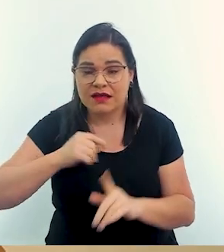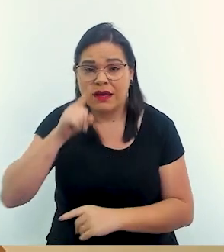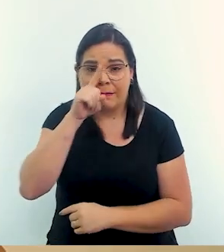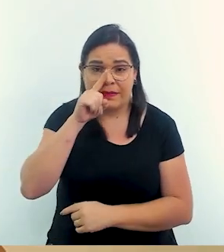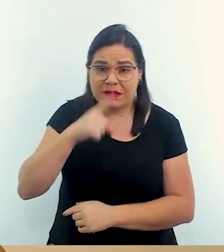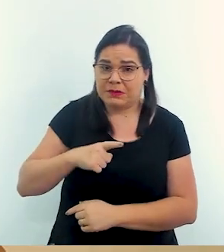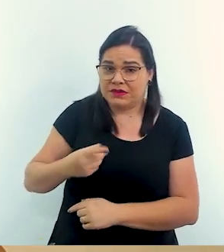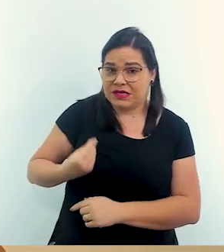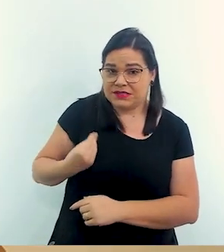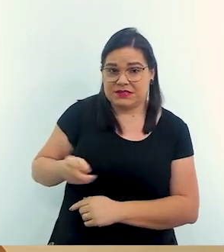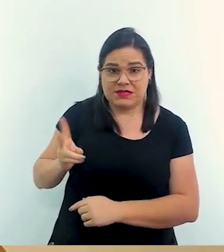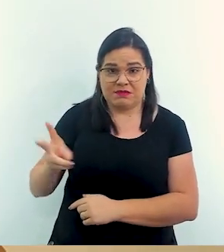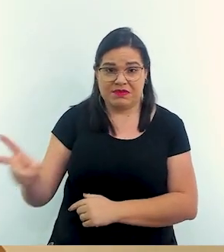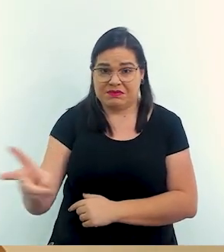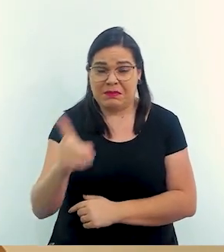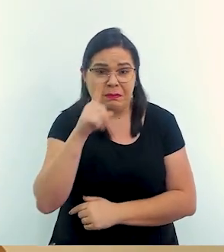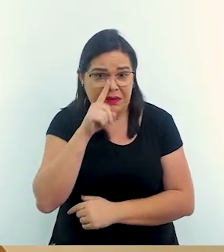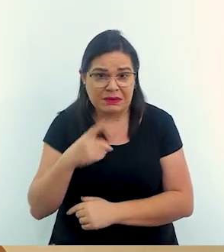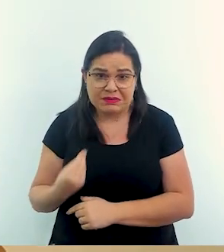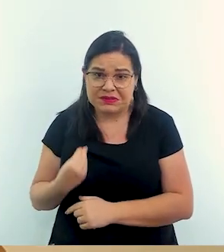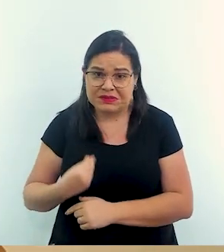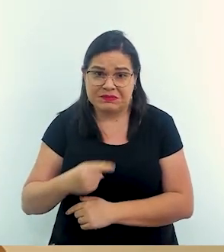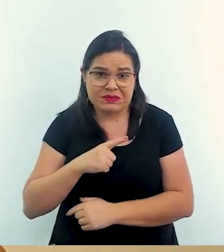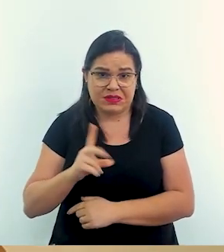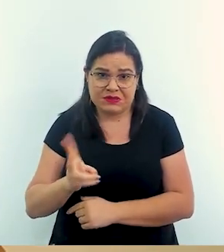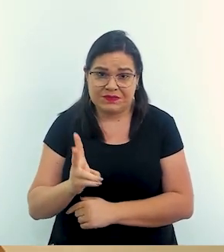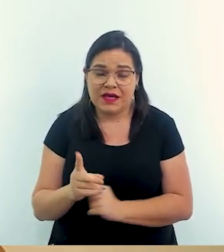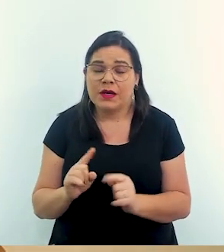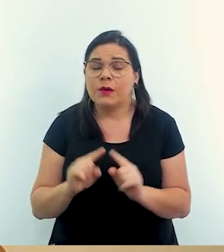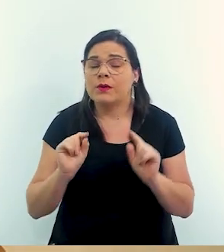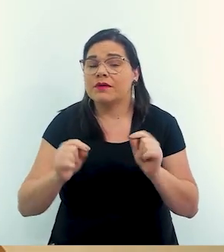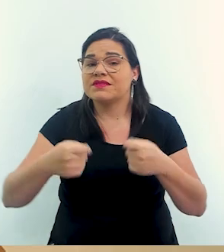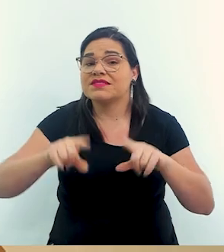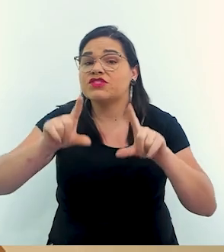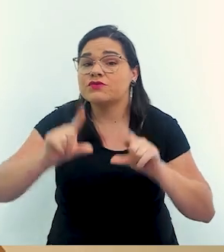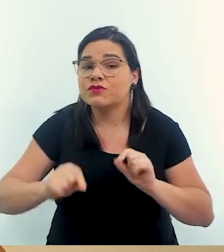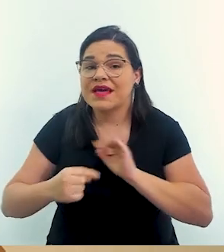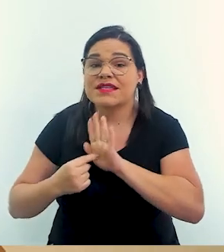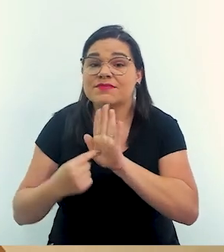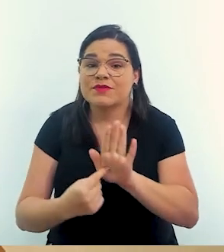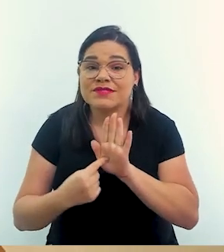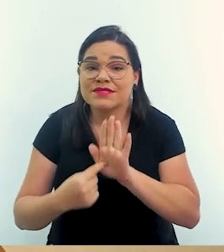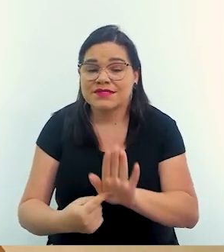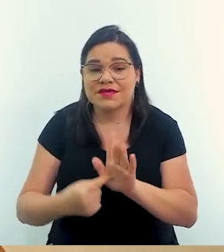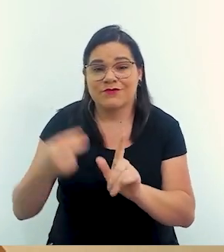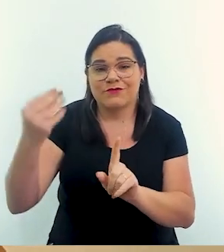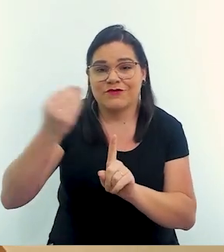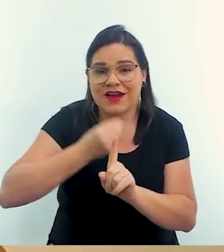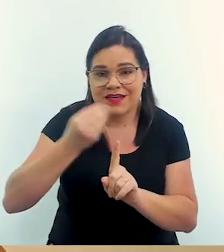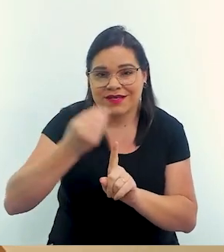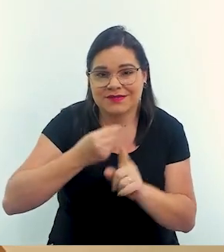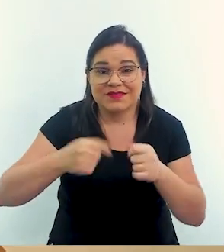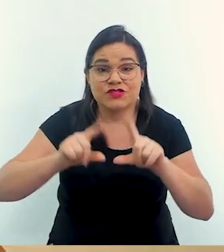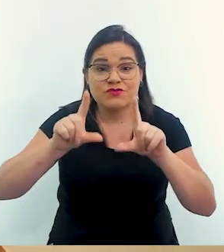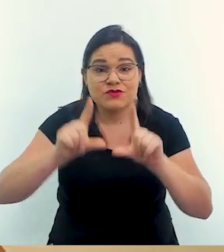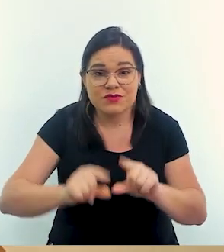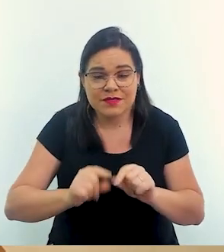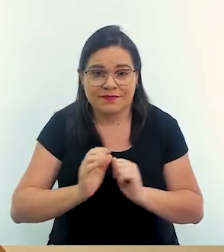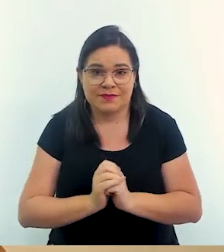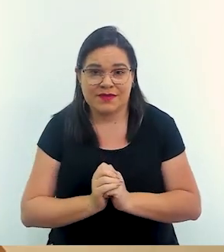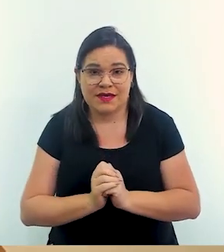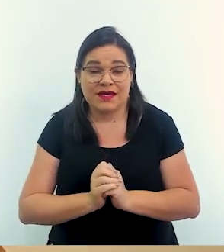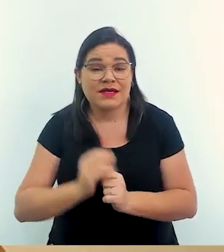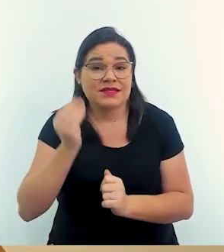perigo, ele vai existir. Vamos lembrar, ele vai existir sempre. O que que a gente precisa de diminuir? Exposição e vulnerabilidade. A gente